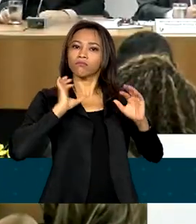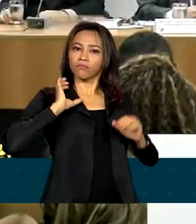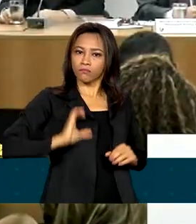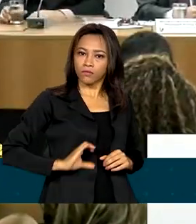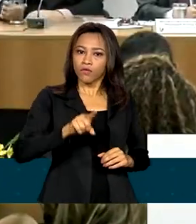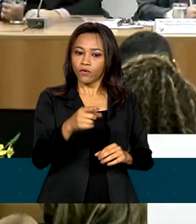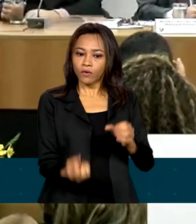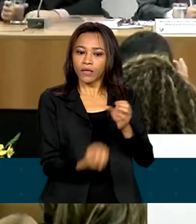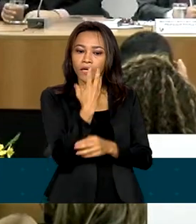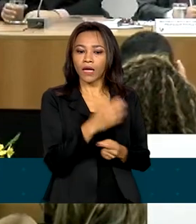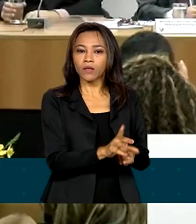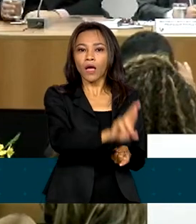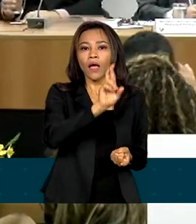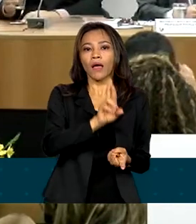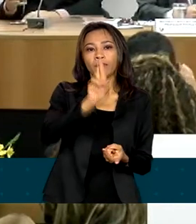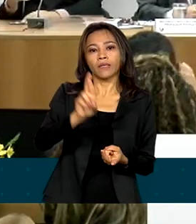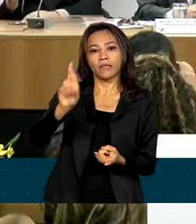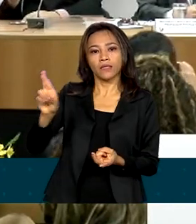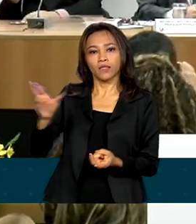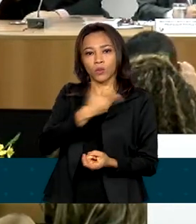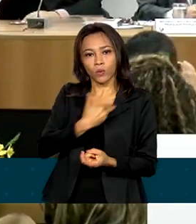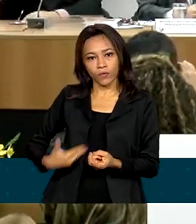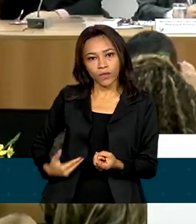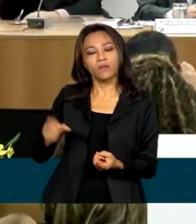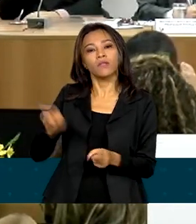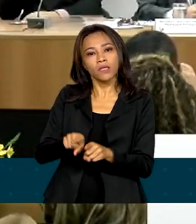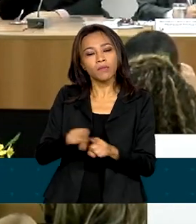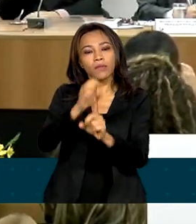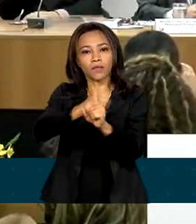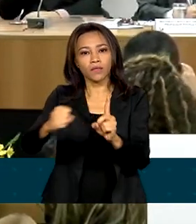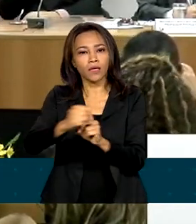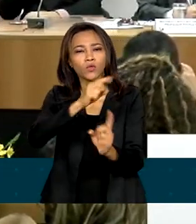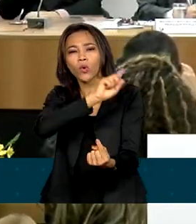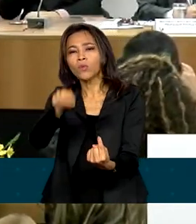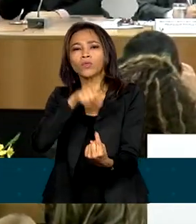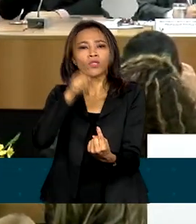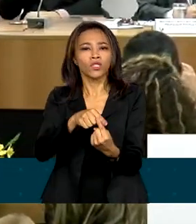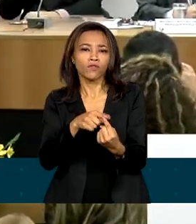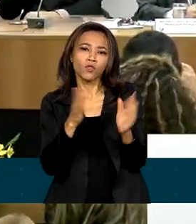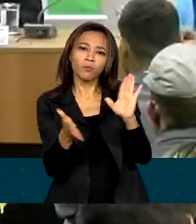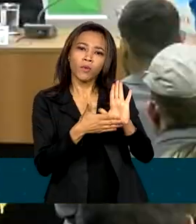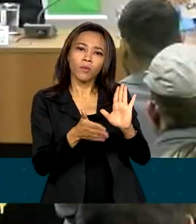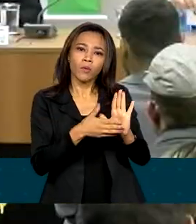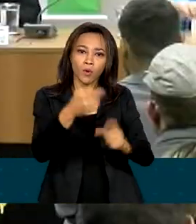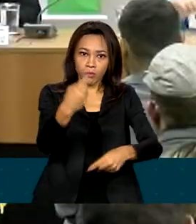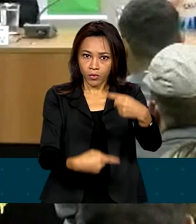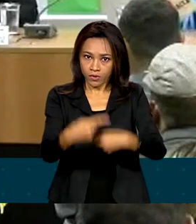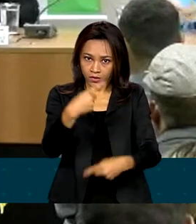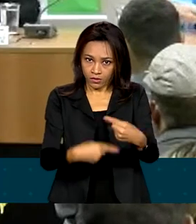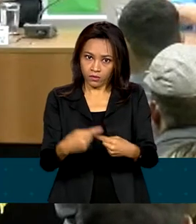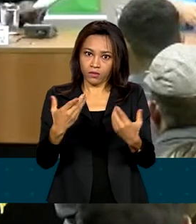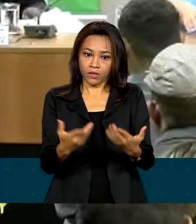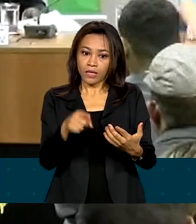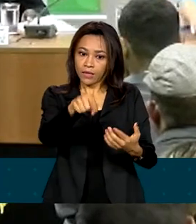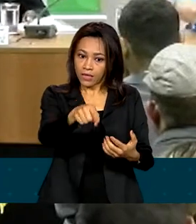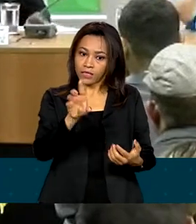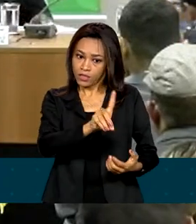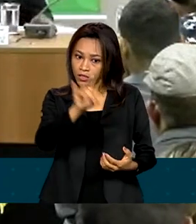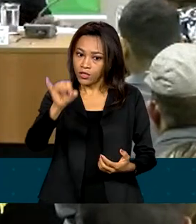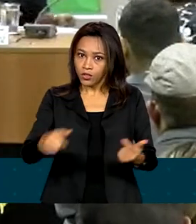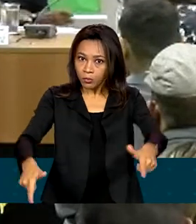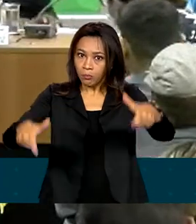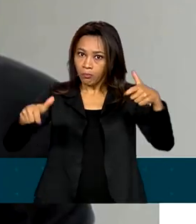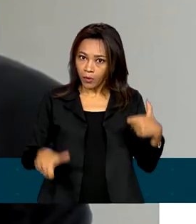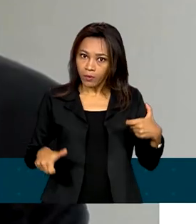governo federal e da sociedade civil com a missão de formular e propor políticas públicas. Durante a posse, o governo federal